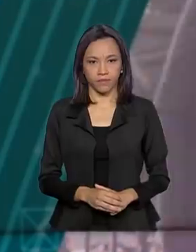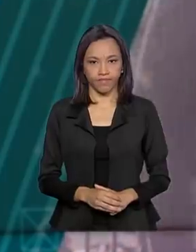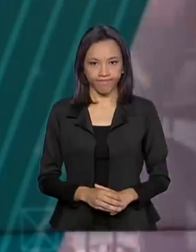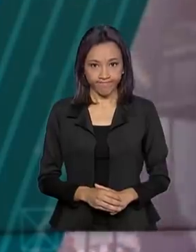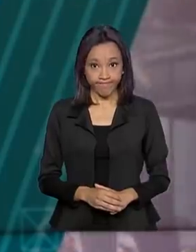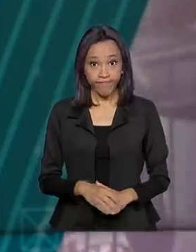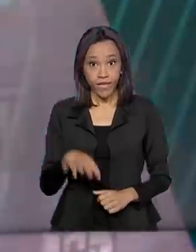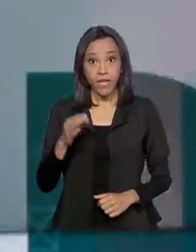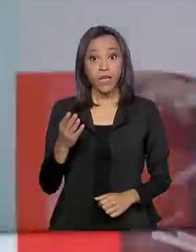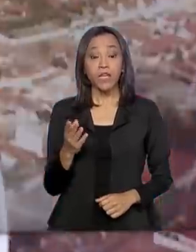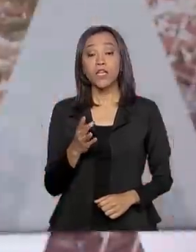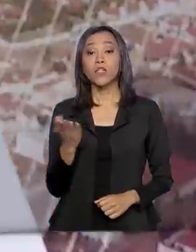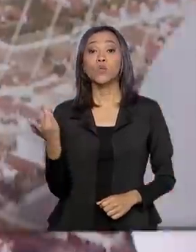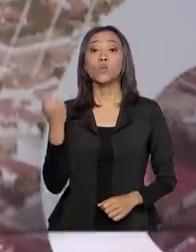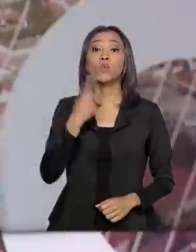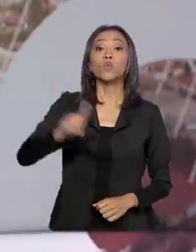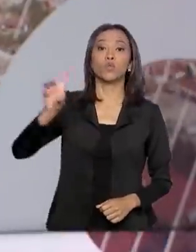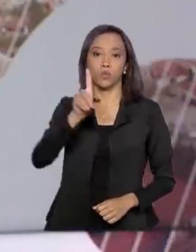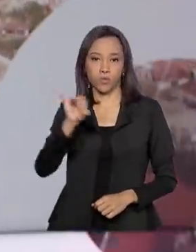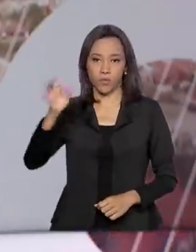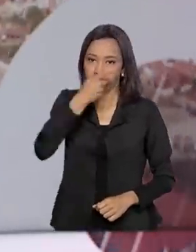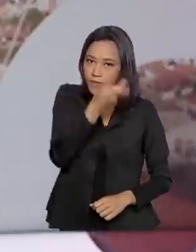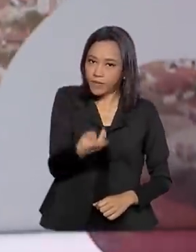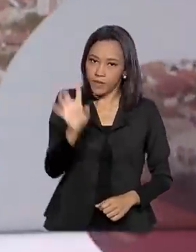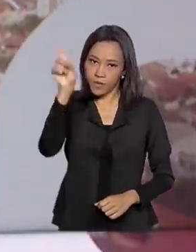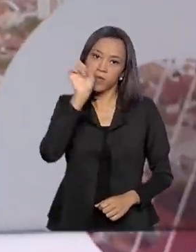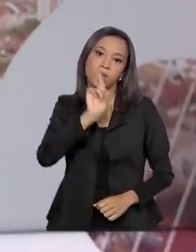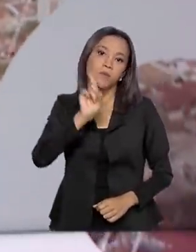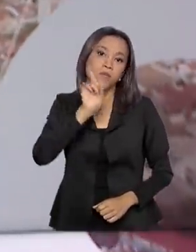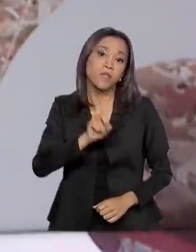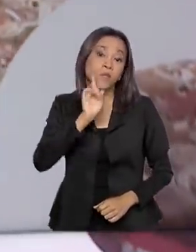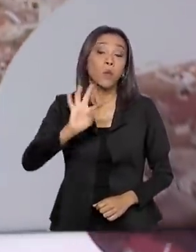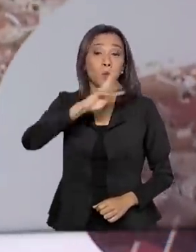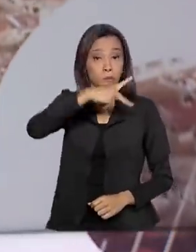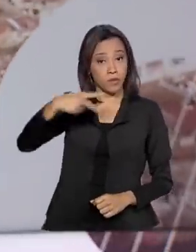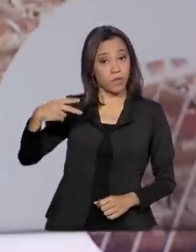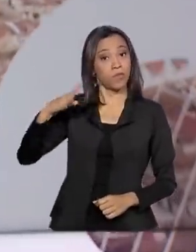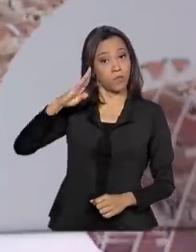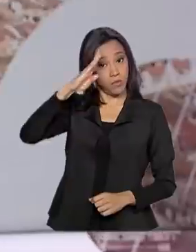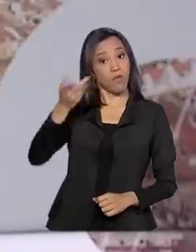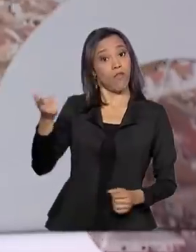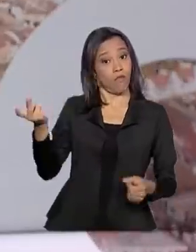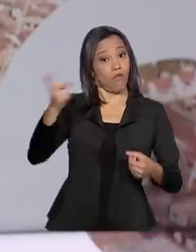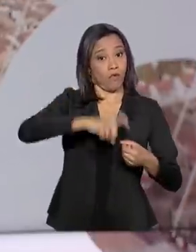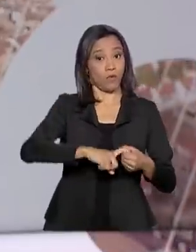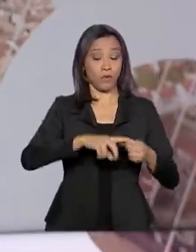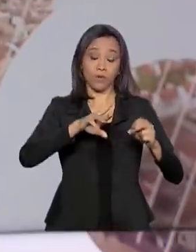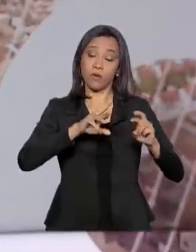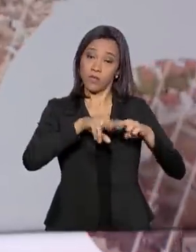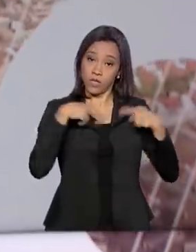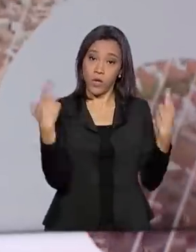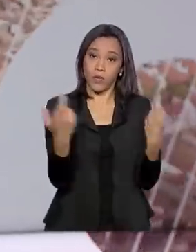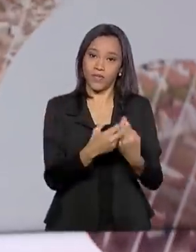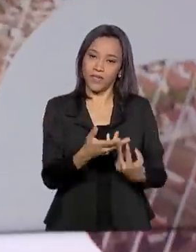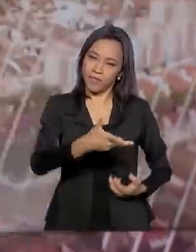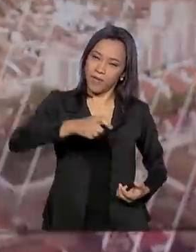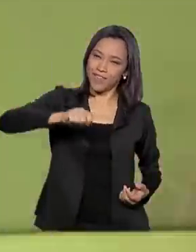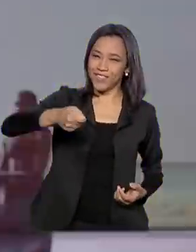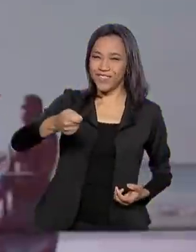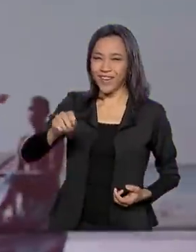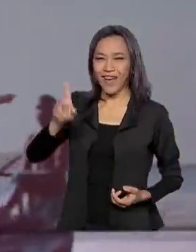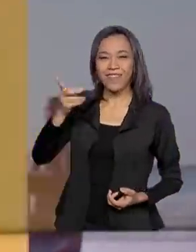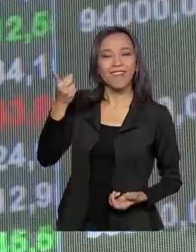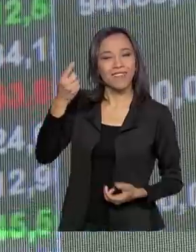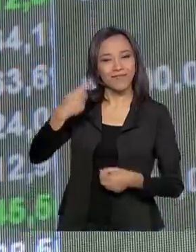E no último dia de visita aos Estados Unidos, o presidente voltou a se reunir com empresários e recebeu as chaves da cidade de Miami.